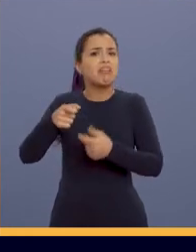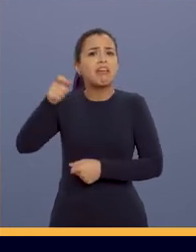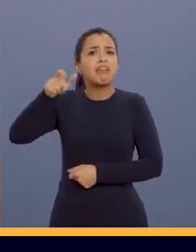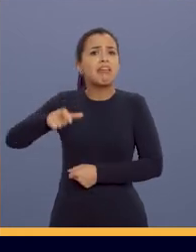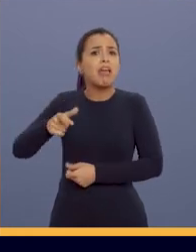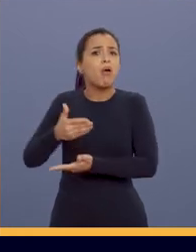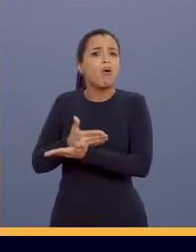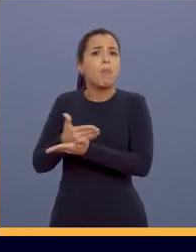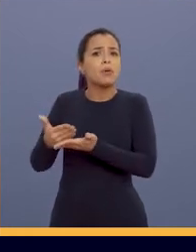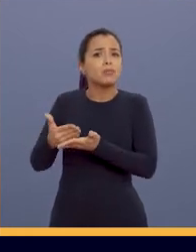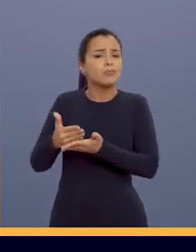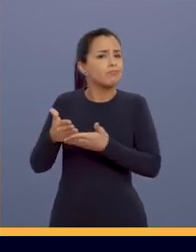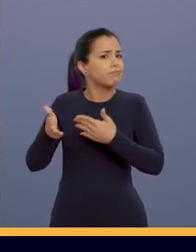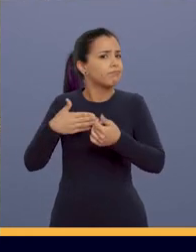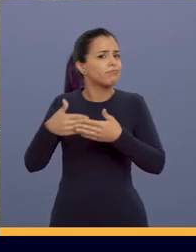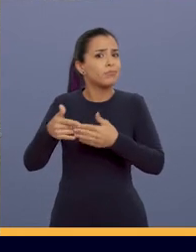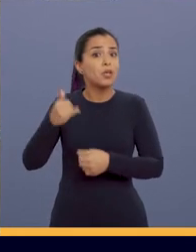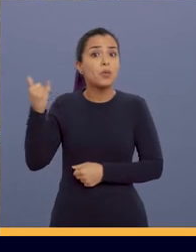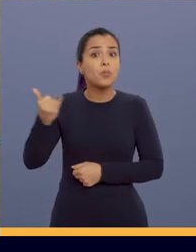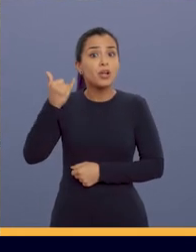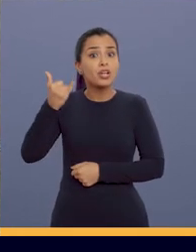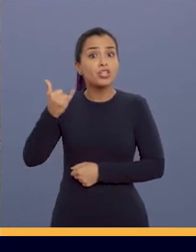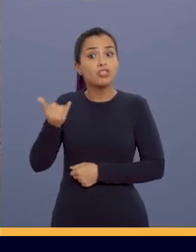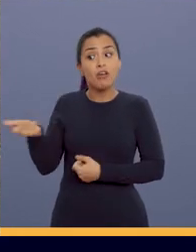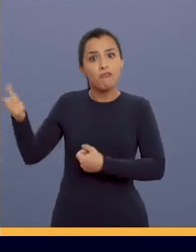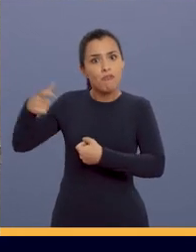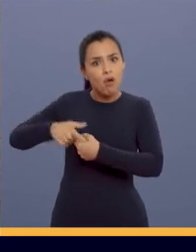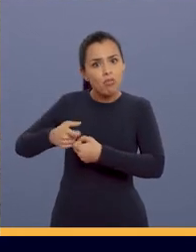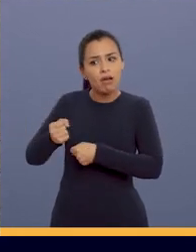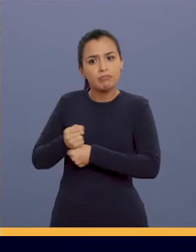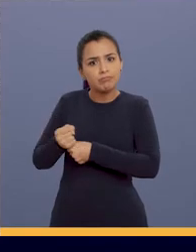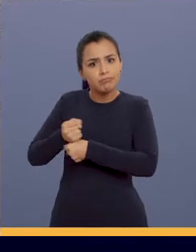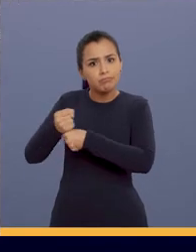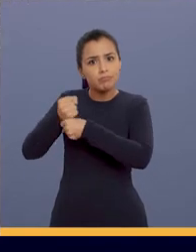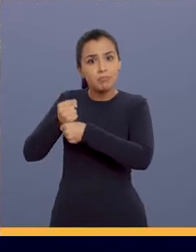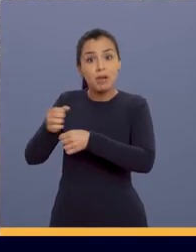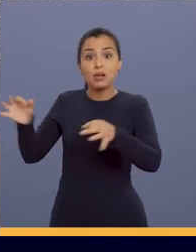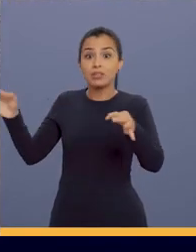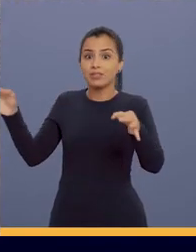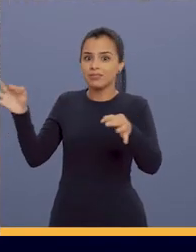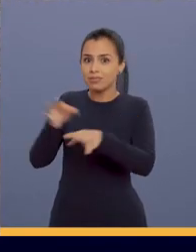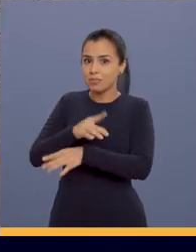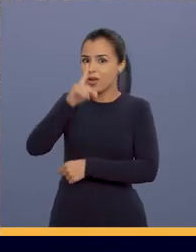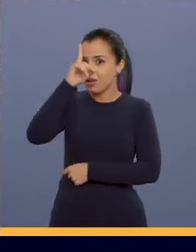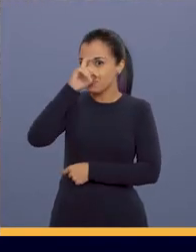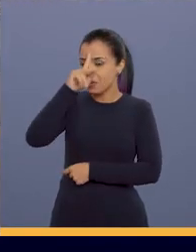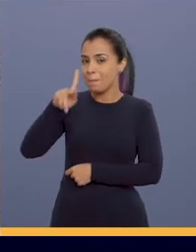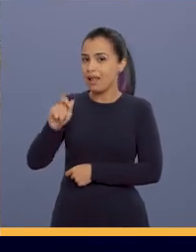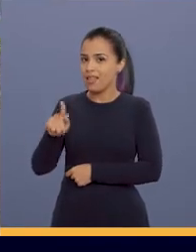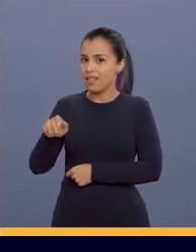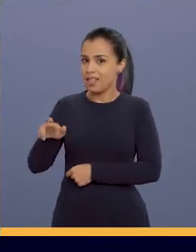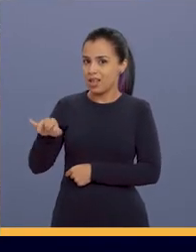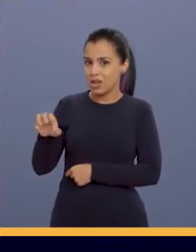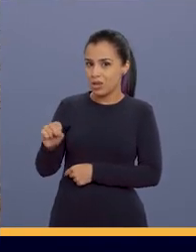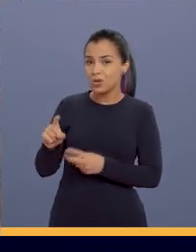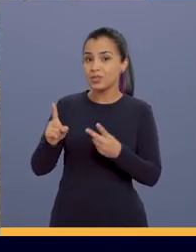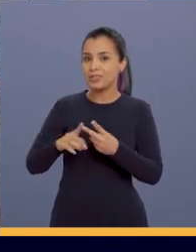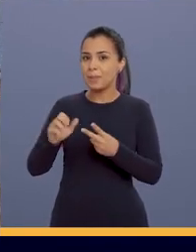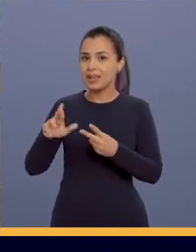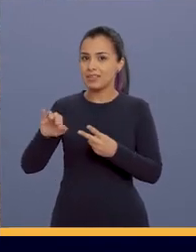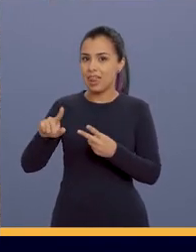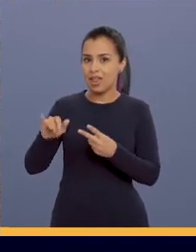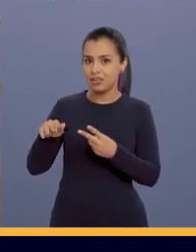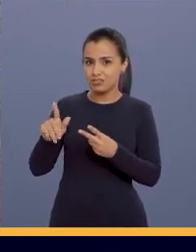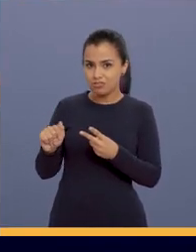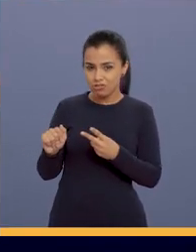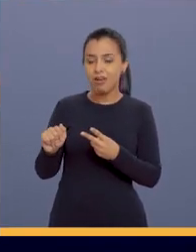importante era fazer o que nós fizemos. Buscar recursos para poder terminar o hospital de parelheiros e o hospital da Brasilândia.